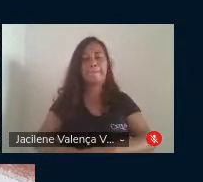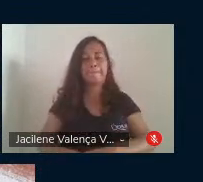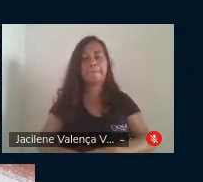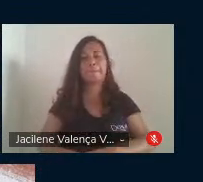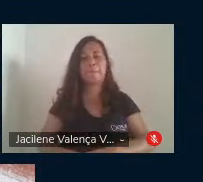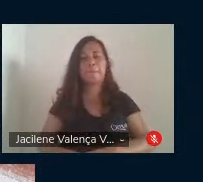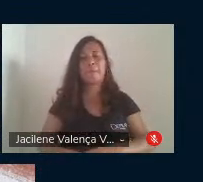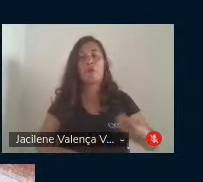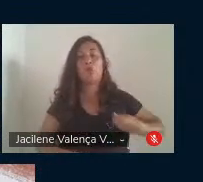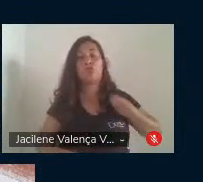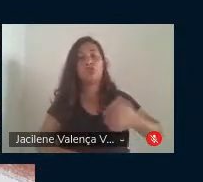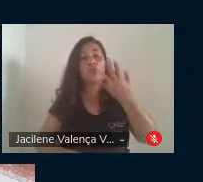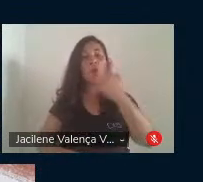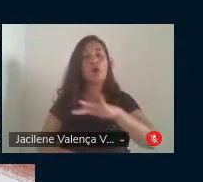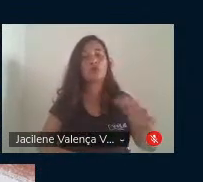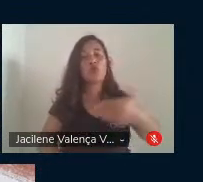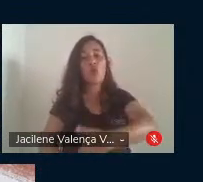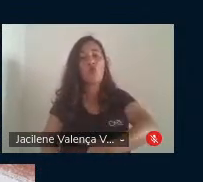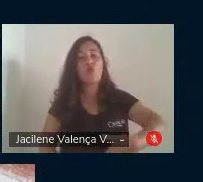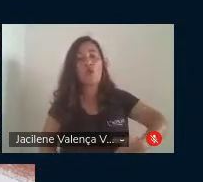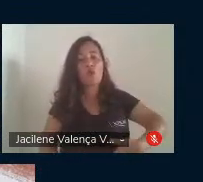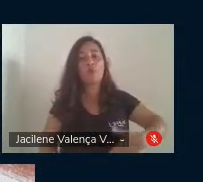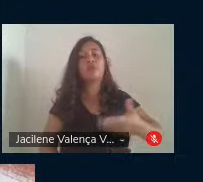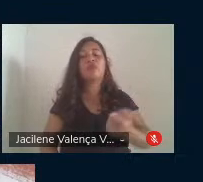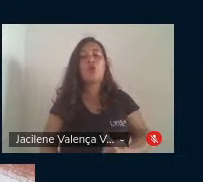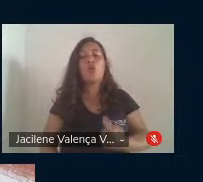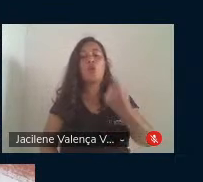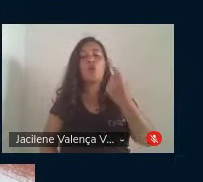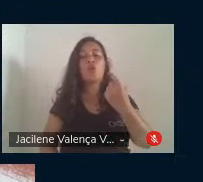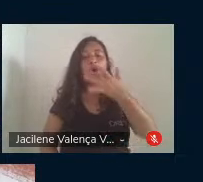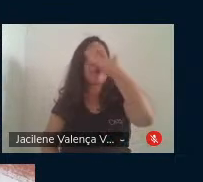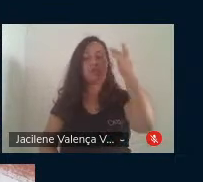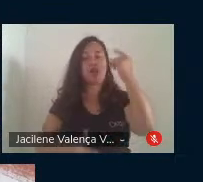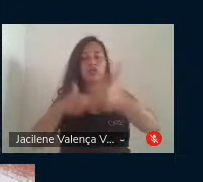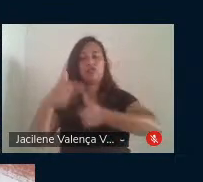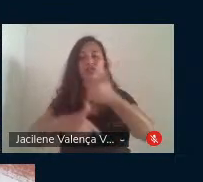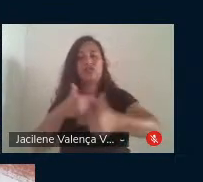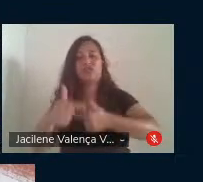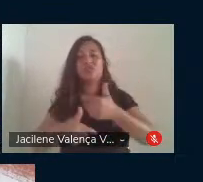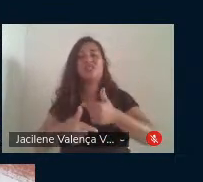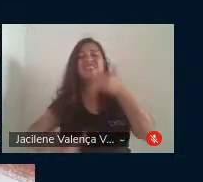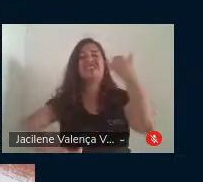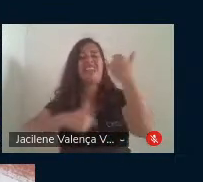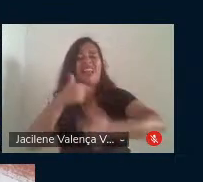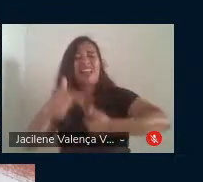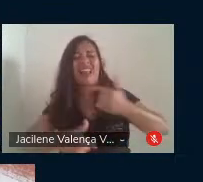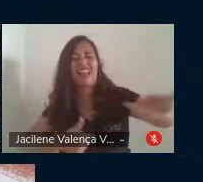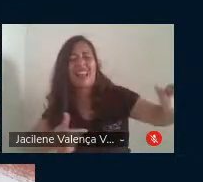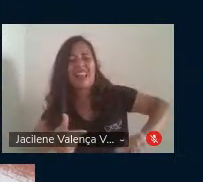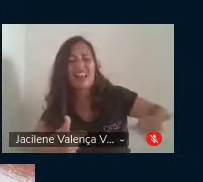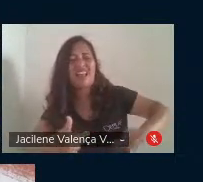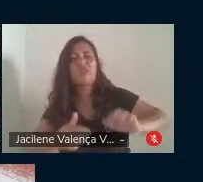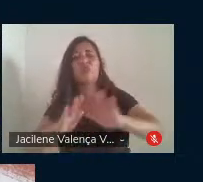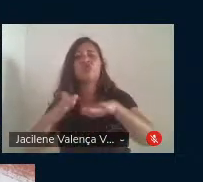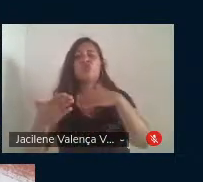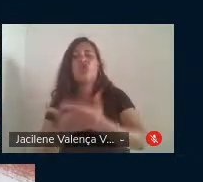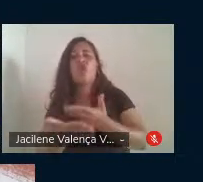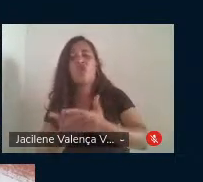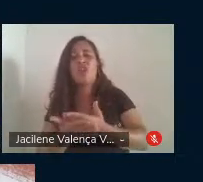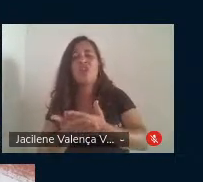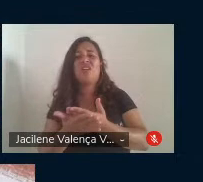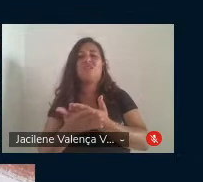existia uma criança com fome, uma, um trabalhador explorado, uma escola sem condições dignas de trabalho,